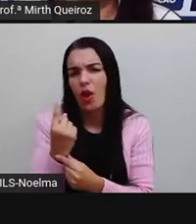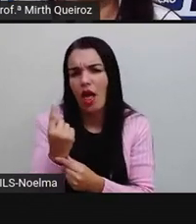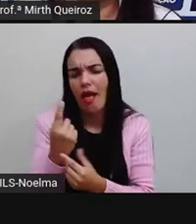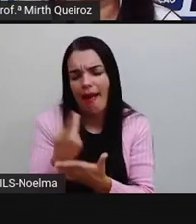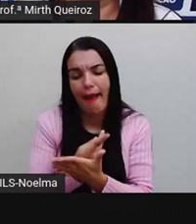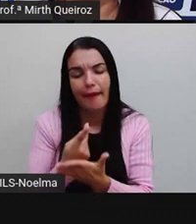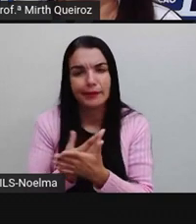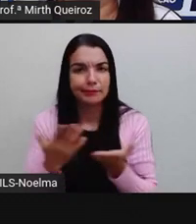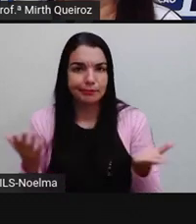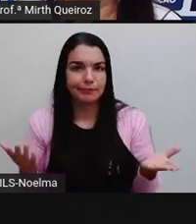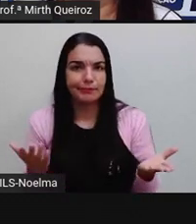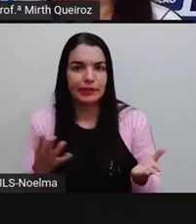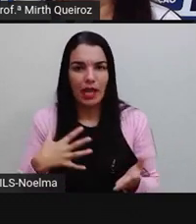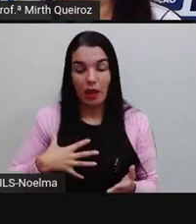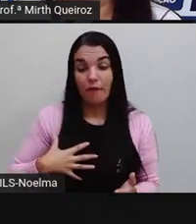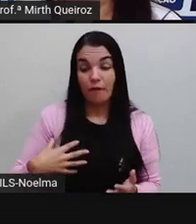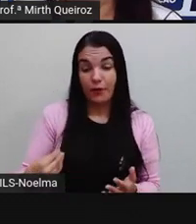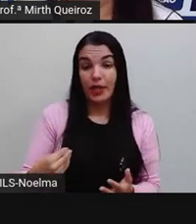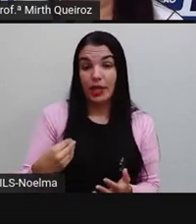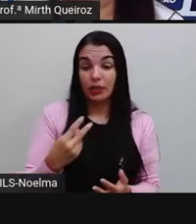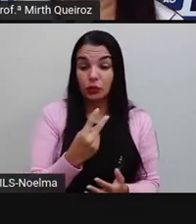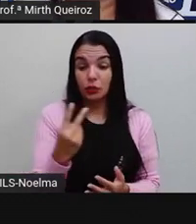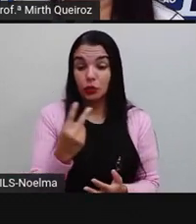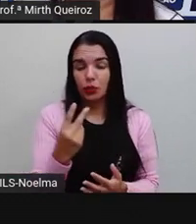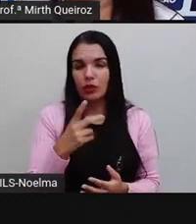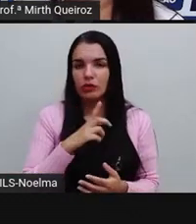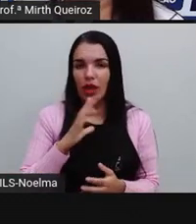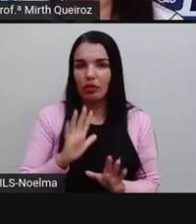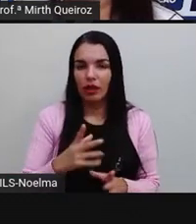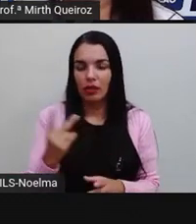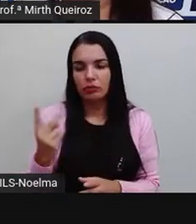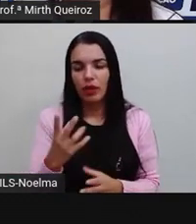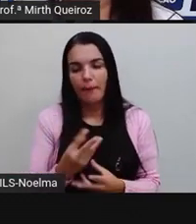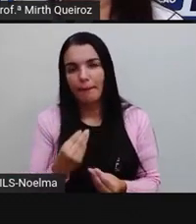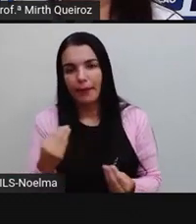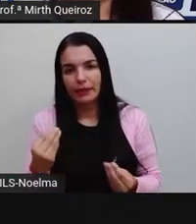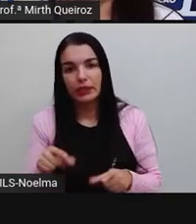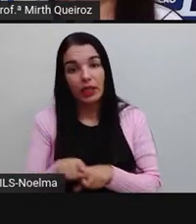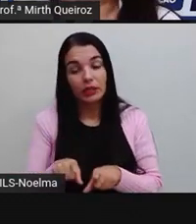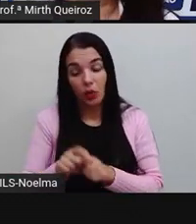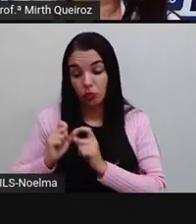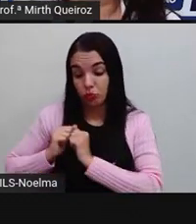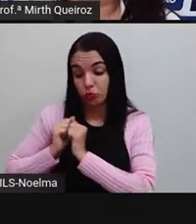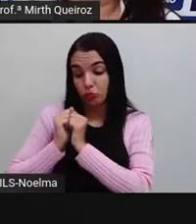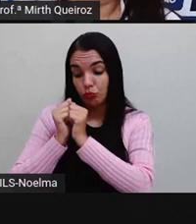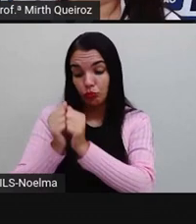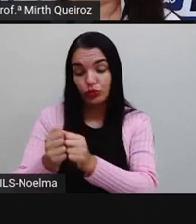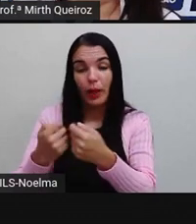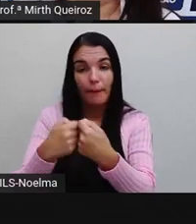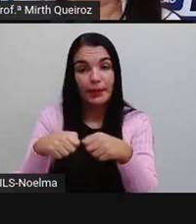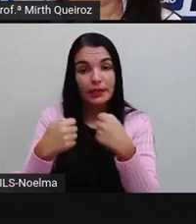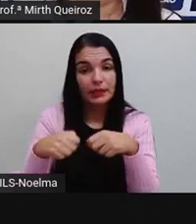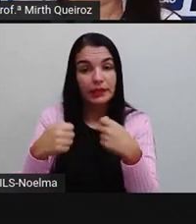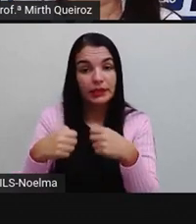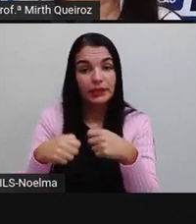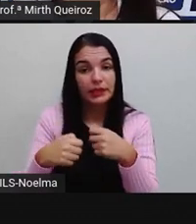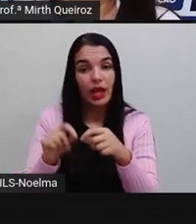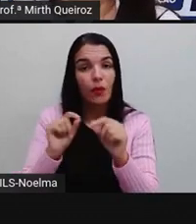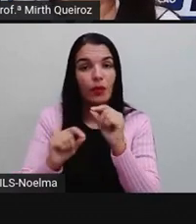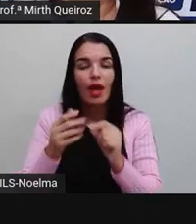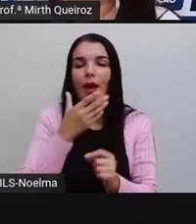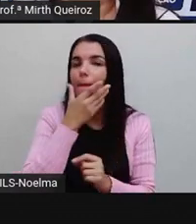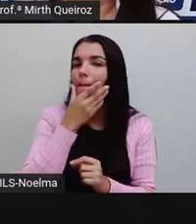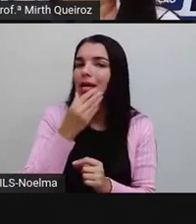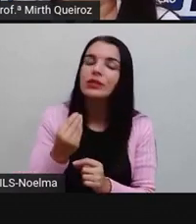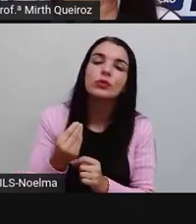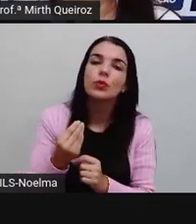Já está errado. Filhas está no plural. Então, teria que estar no plural também. E junto? Aí, nós estamos no gênero